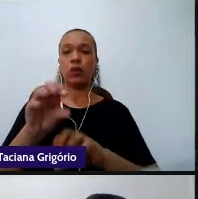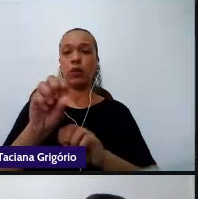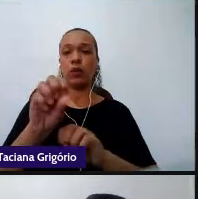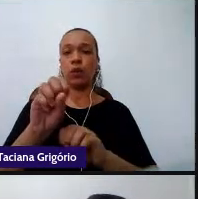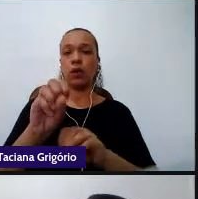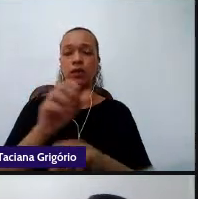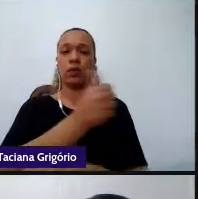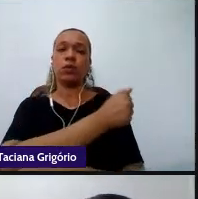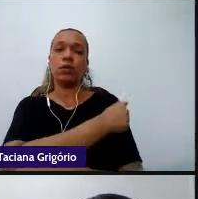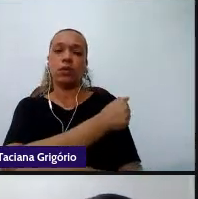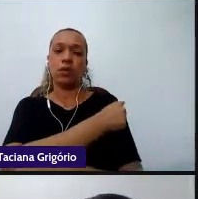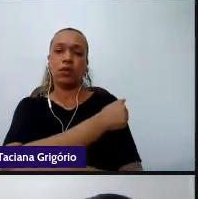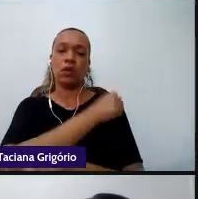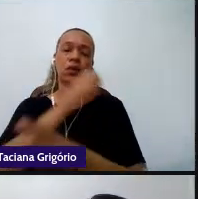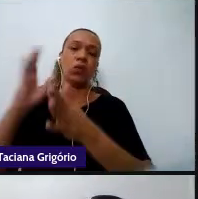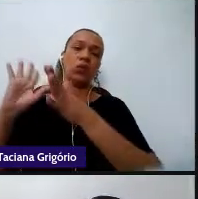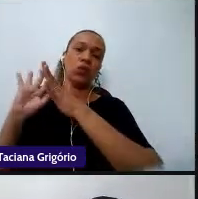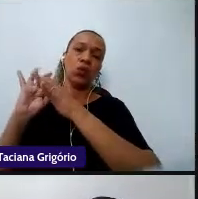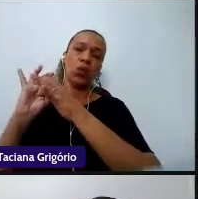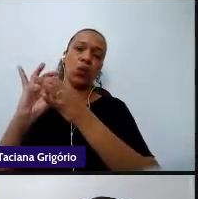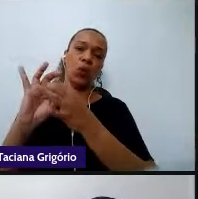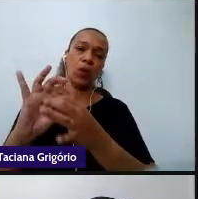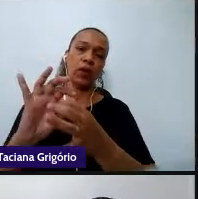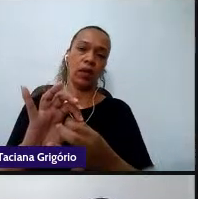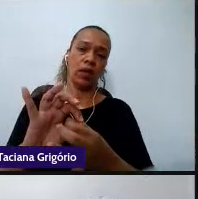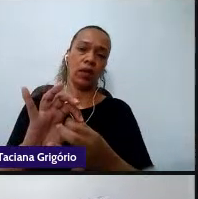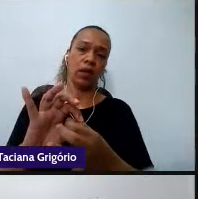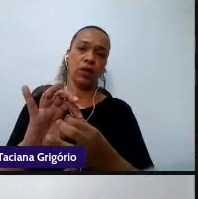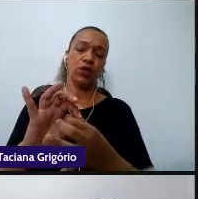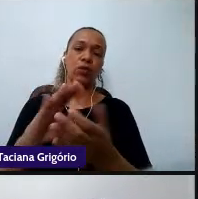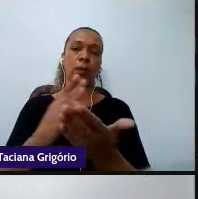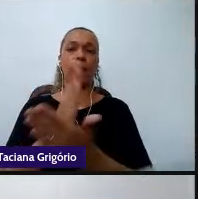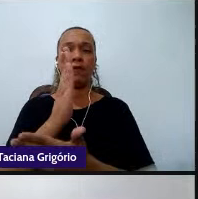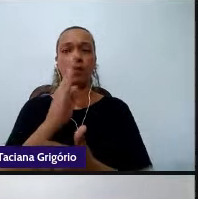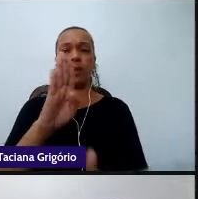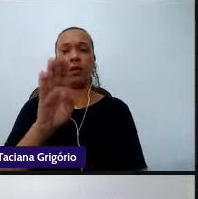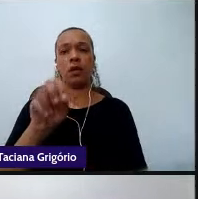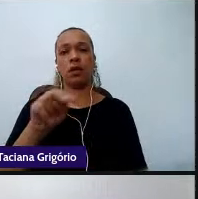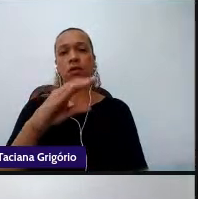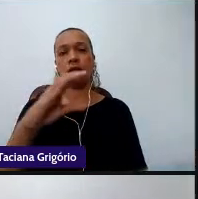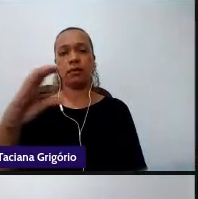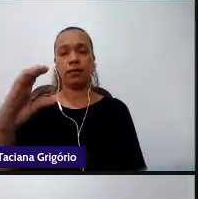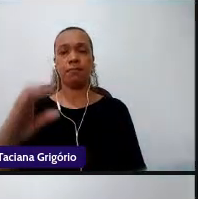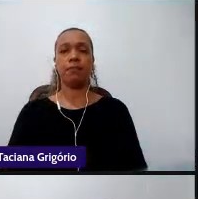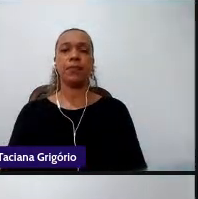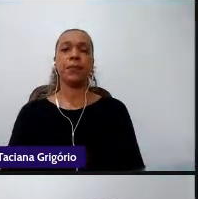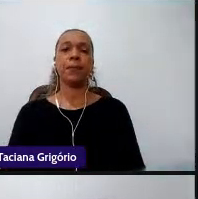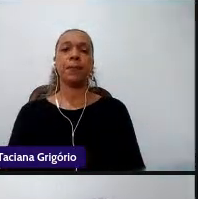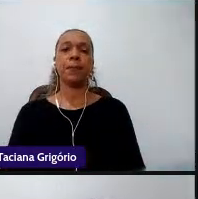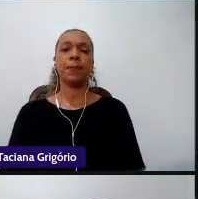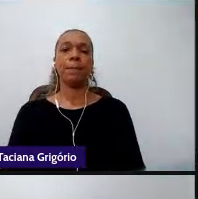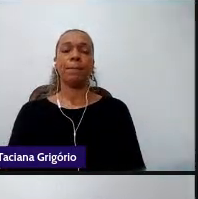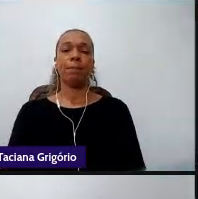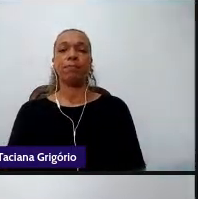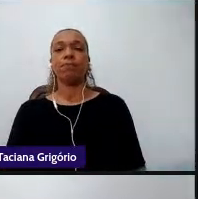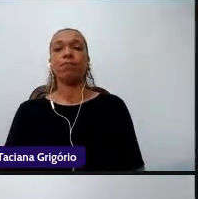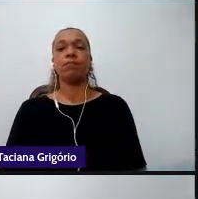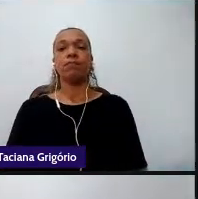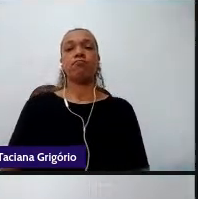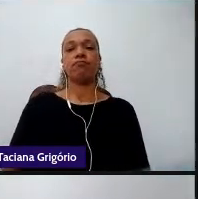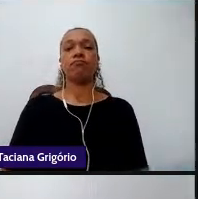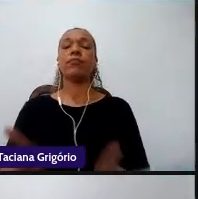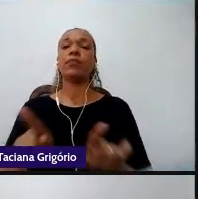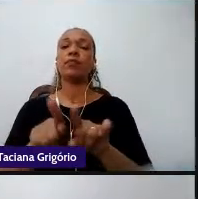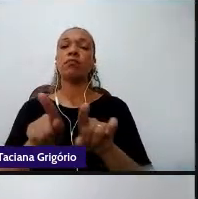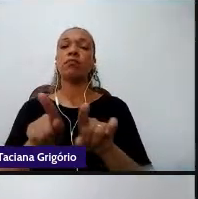contexto de aprovação da BNCC. E, rapidamente, como nós